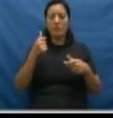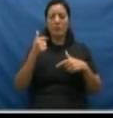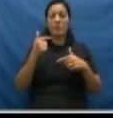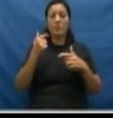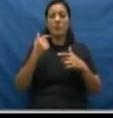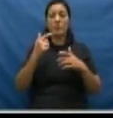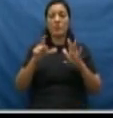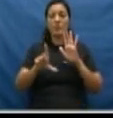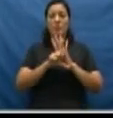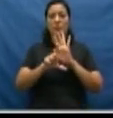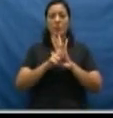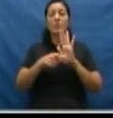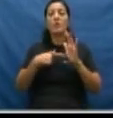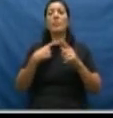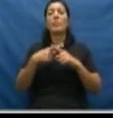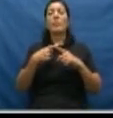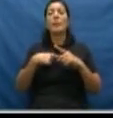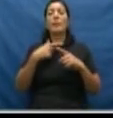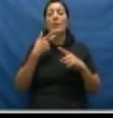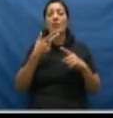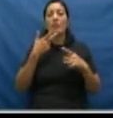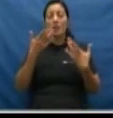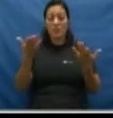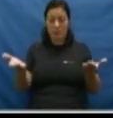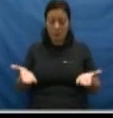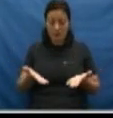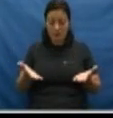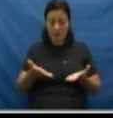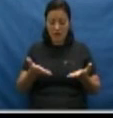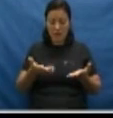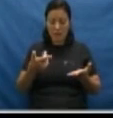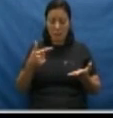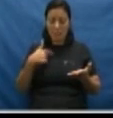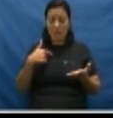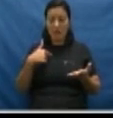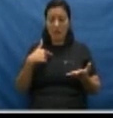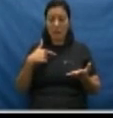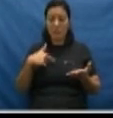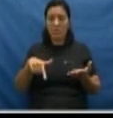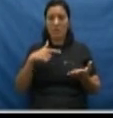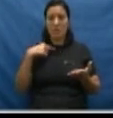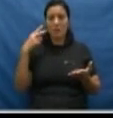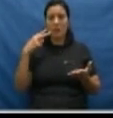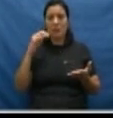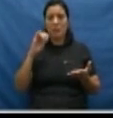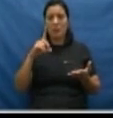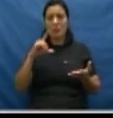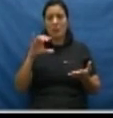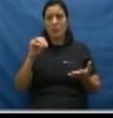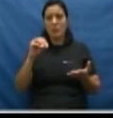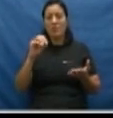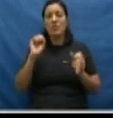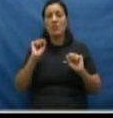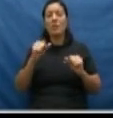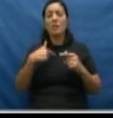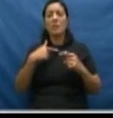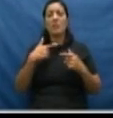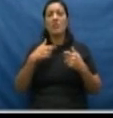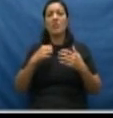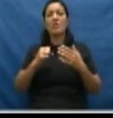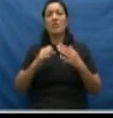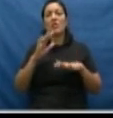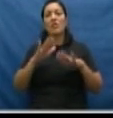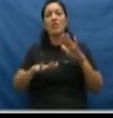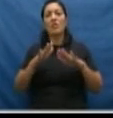desta lei. Por que eu falo isto? Porque hoje, e o vereador Isidio pode confirmar isso, muitas vezes se